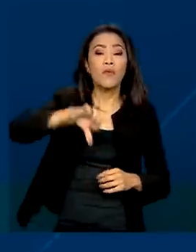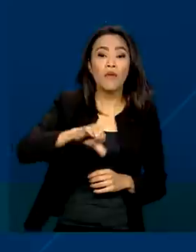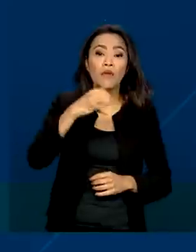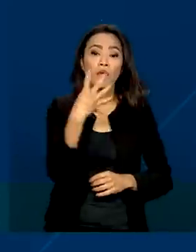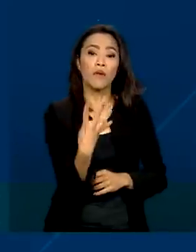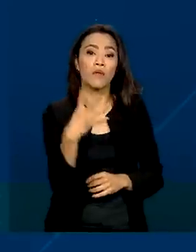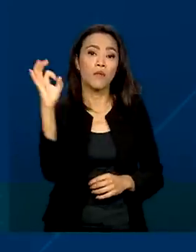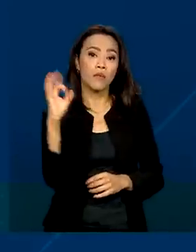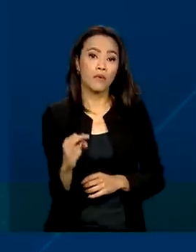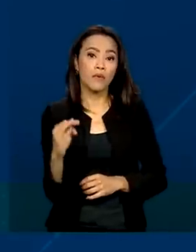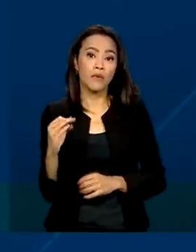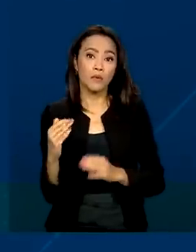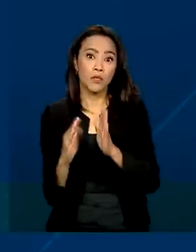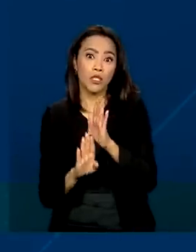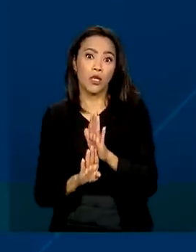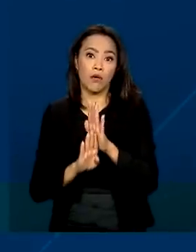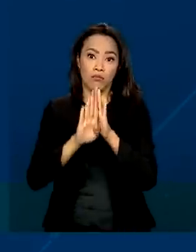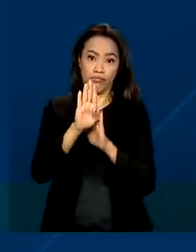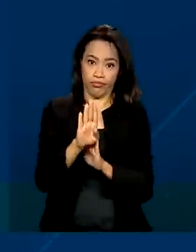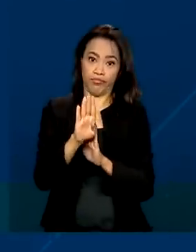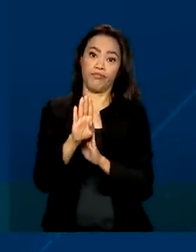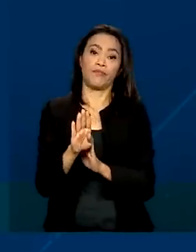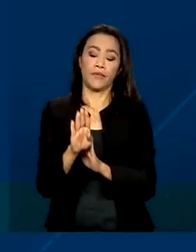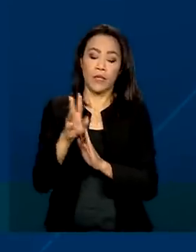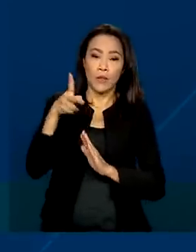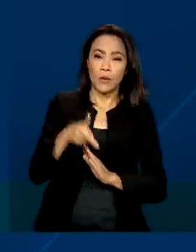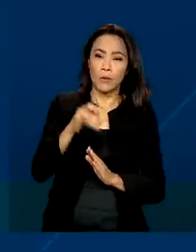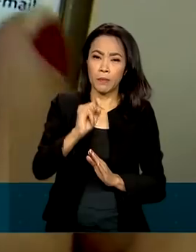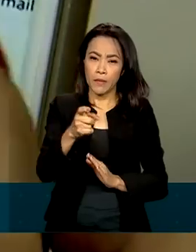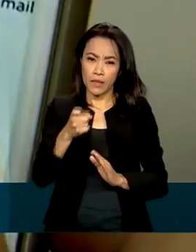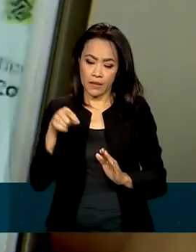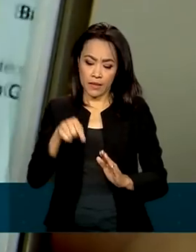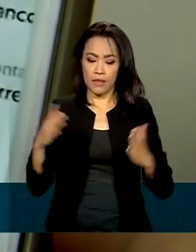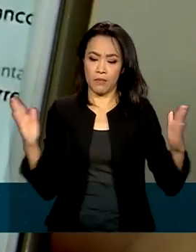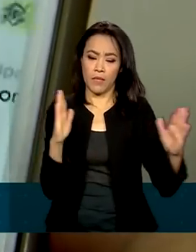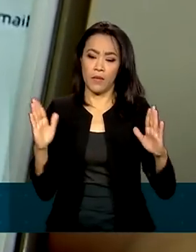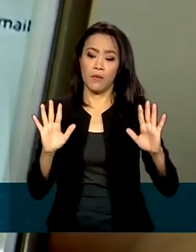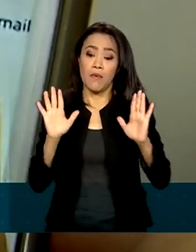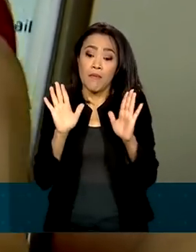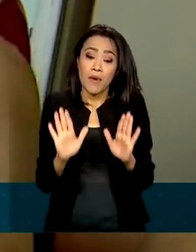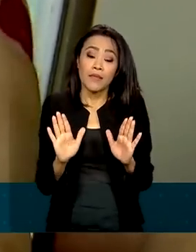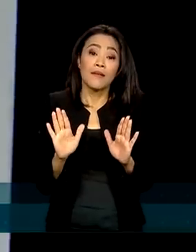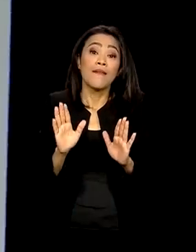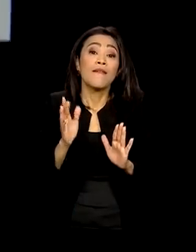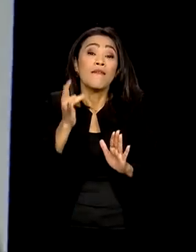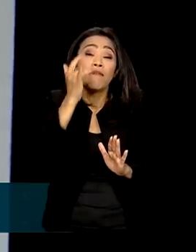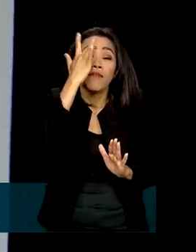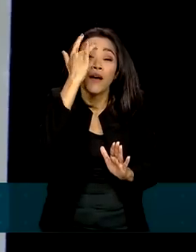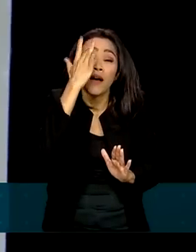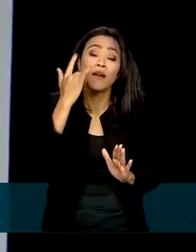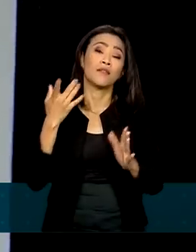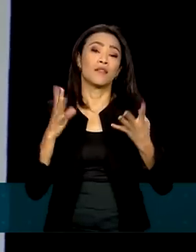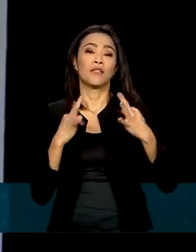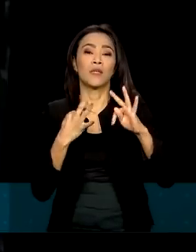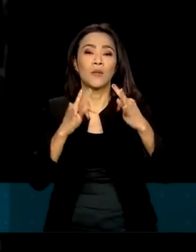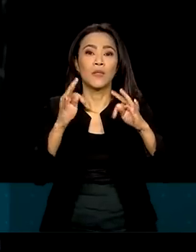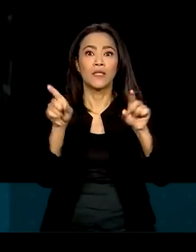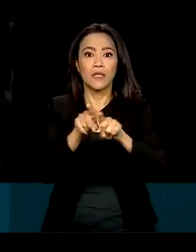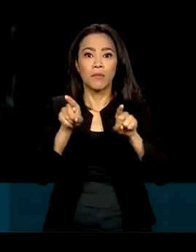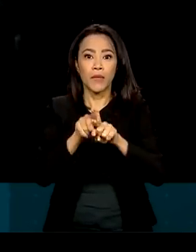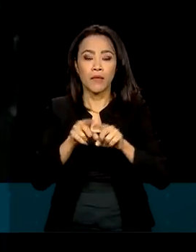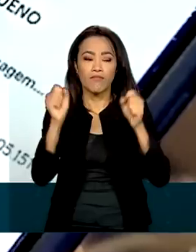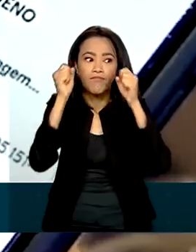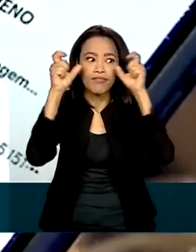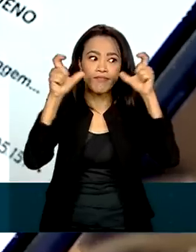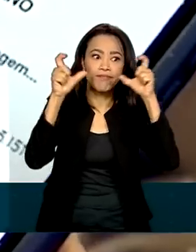crescimento do PIX nesse período. Mas a facilidade da nova tecnologia também despertou o